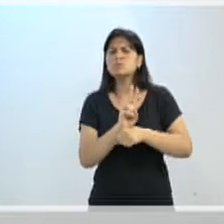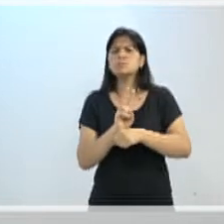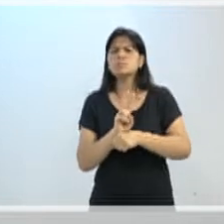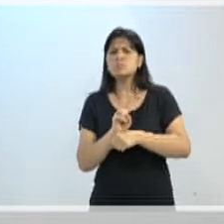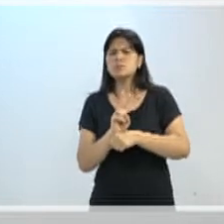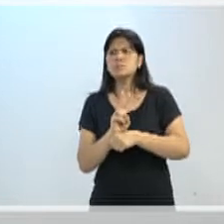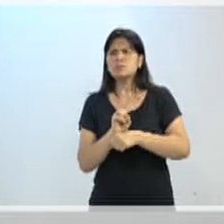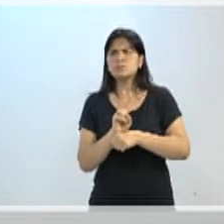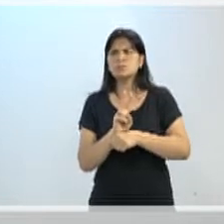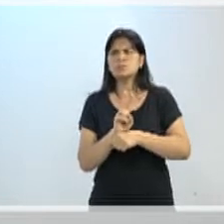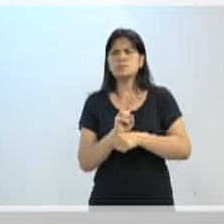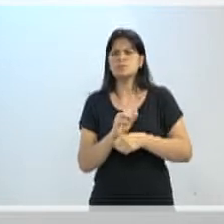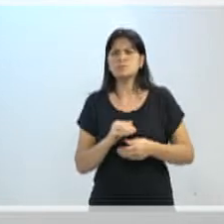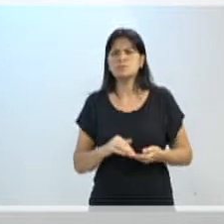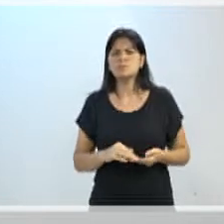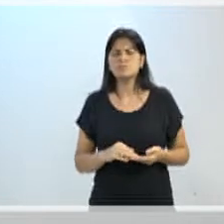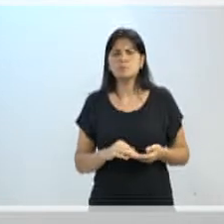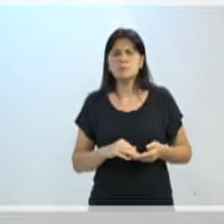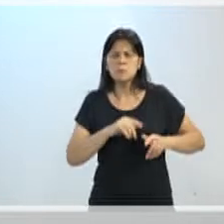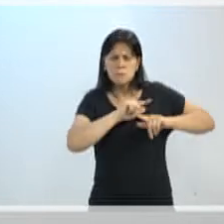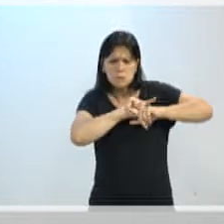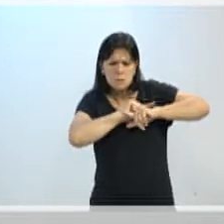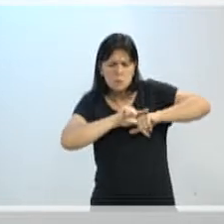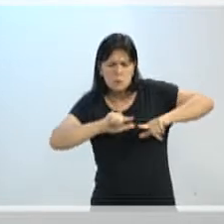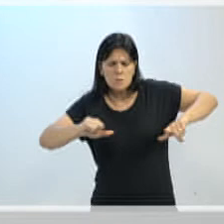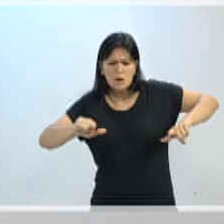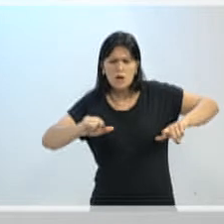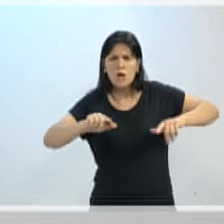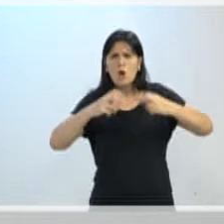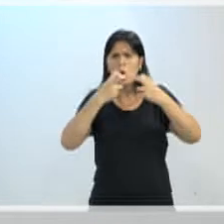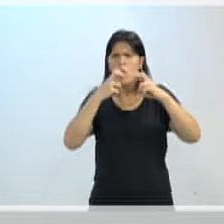ocupações, limpeza e cumprimento de horários.